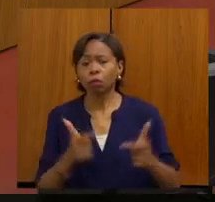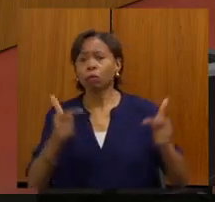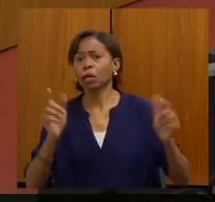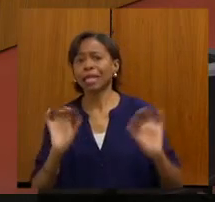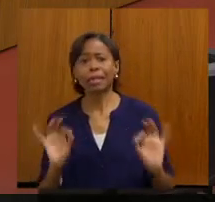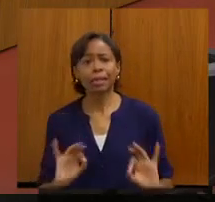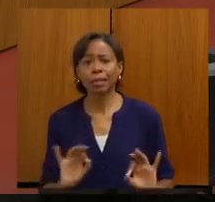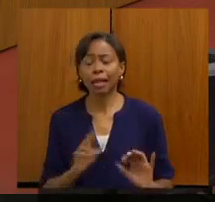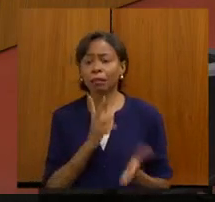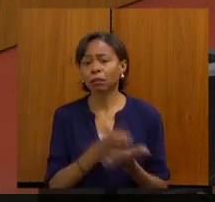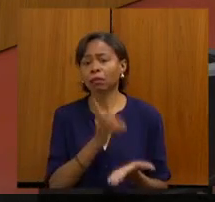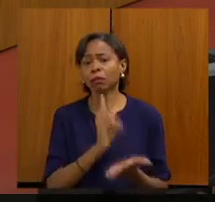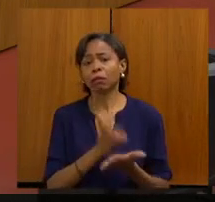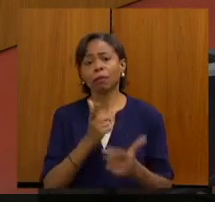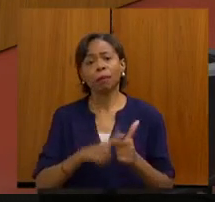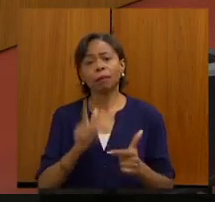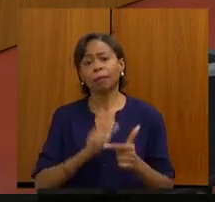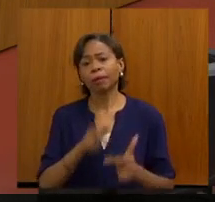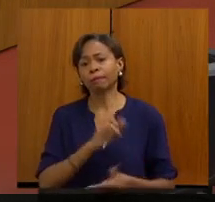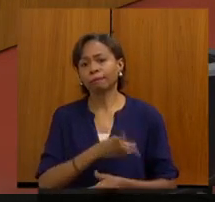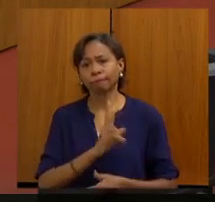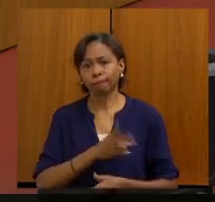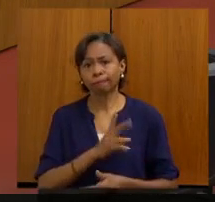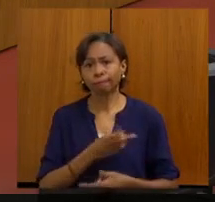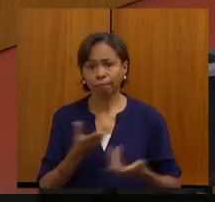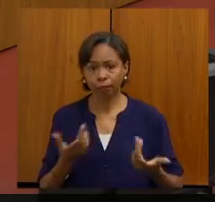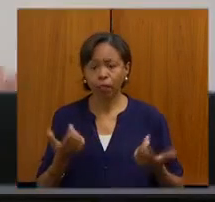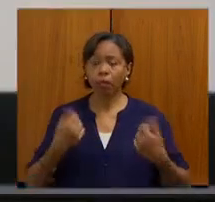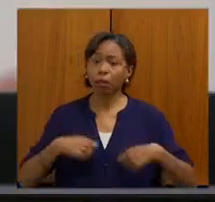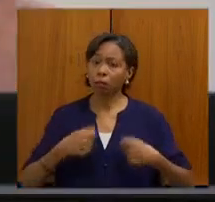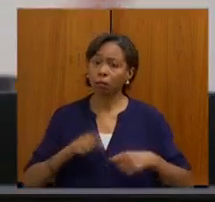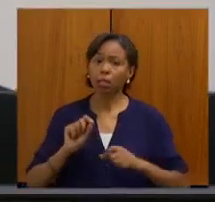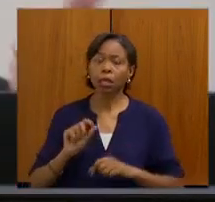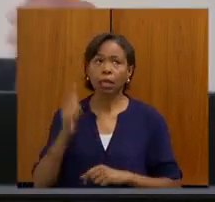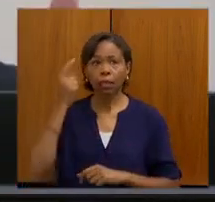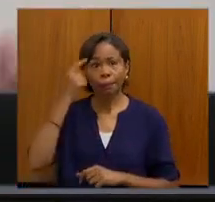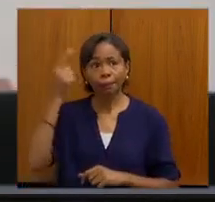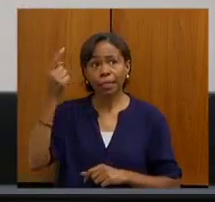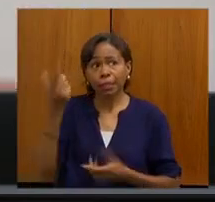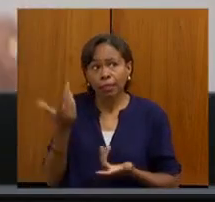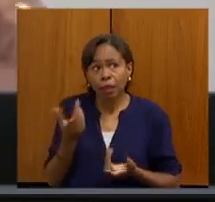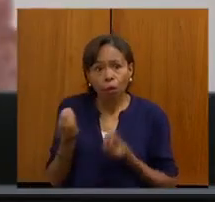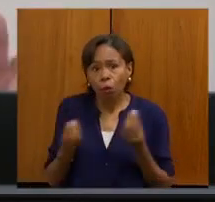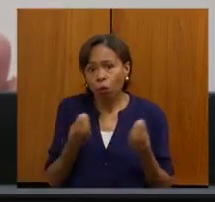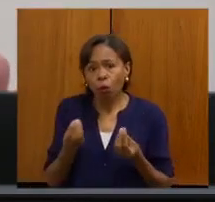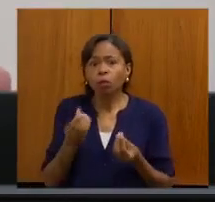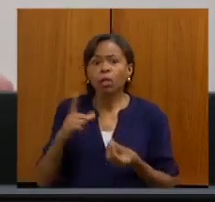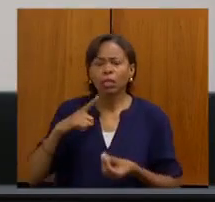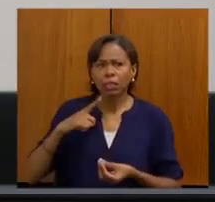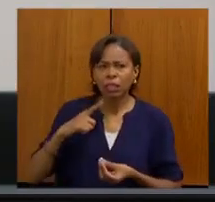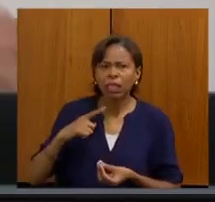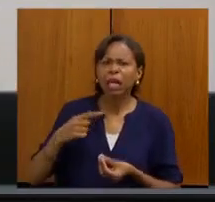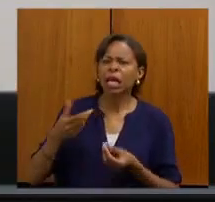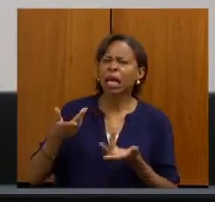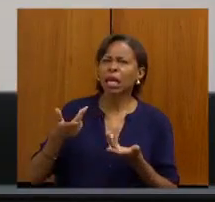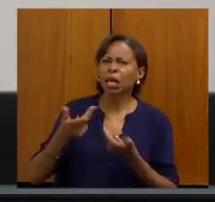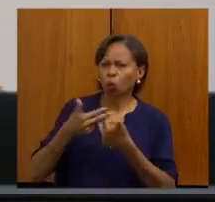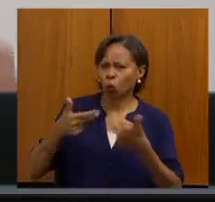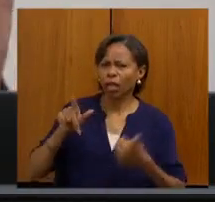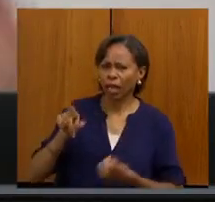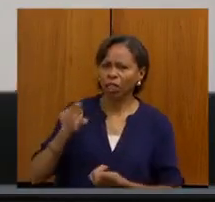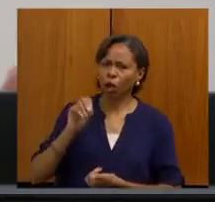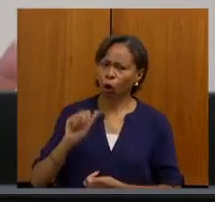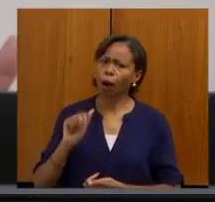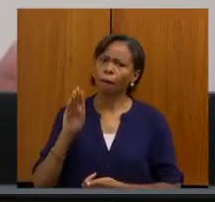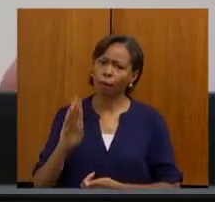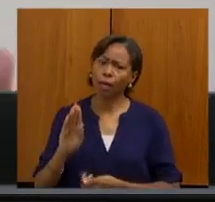continua ali com os mesmos problemas. Então, acho que a gente tem que criar uma forma, eu sei que tem lá os pareceres da Advogacia Geral do Estado, mas gente tem que criar um